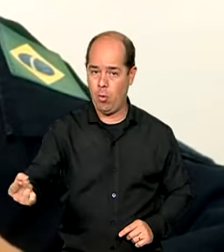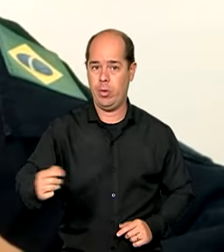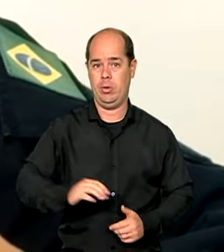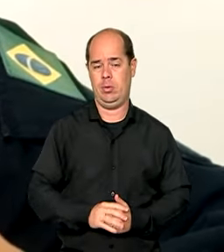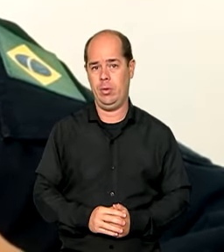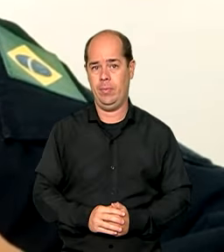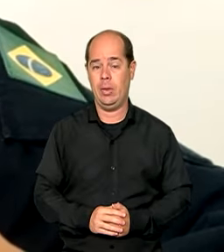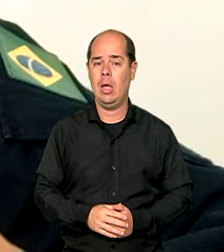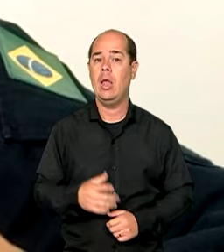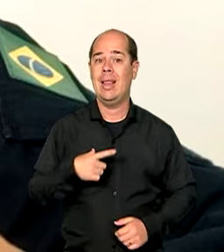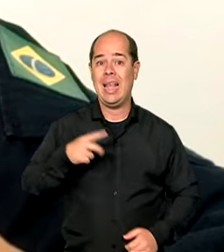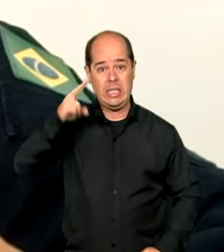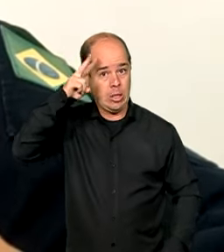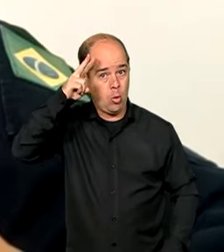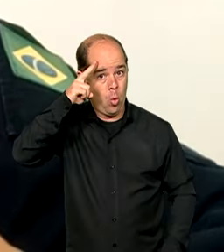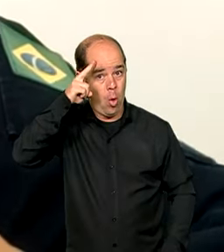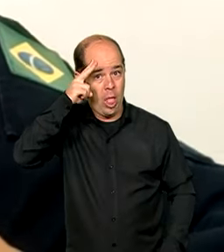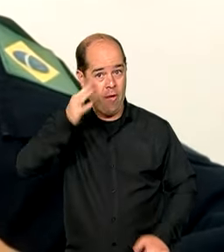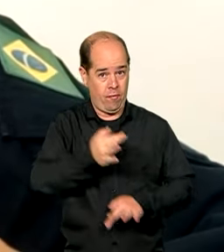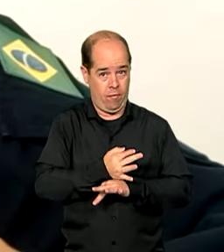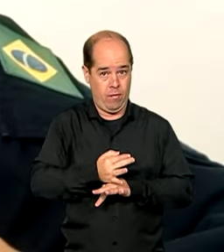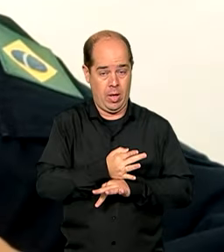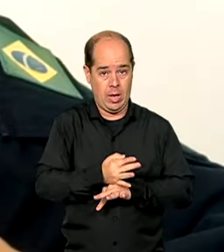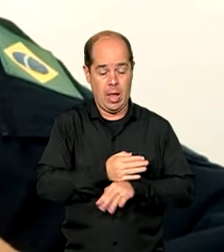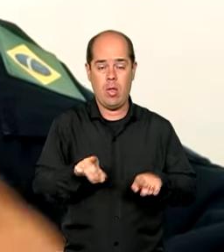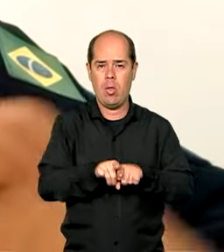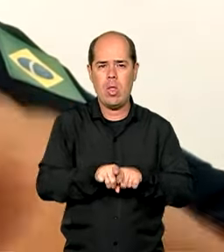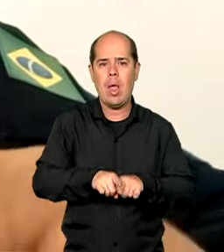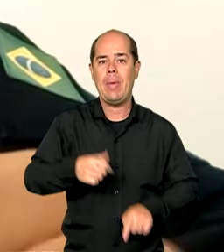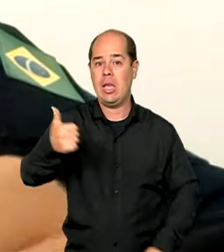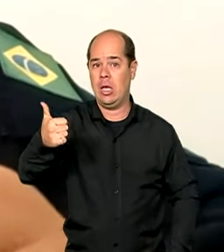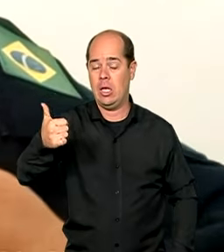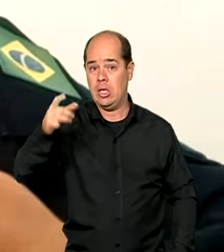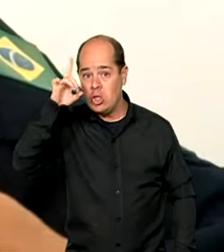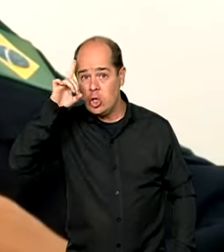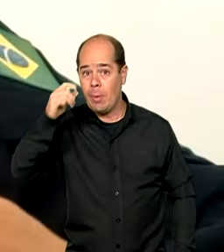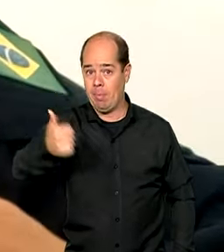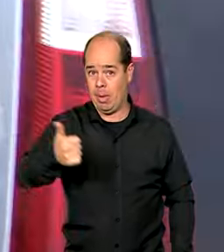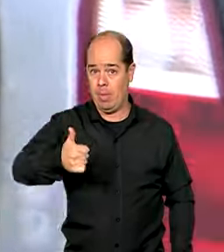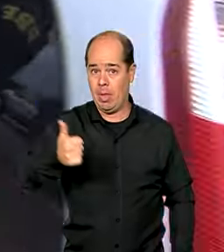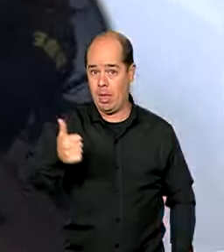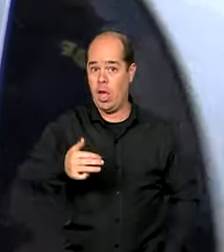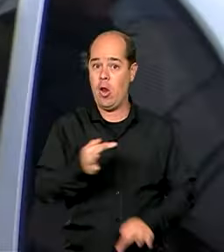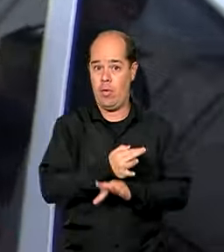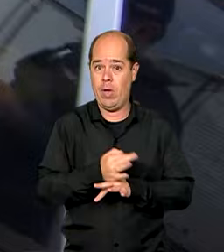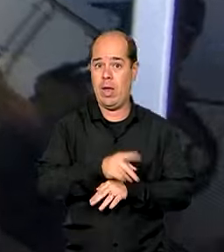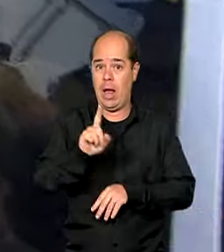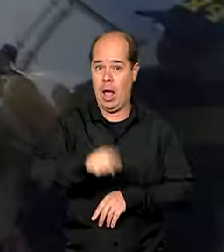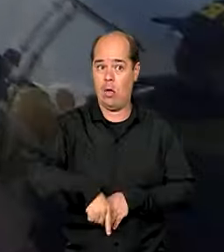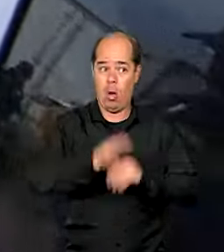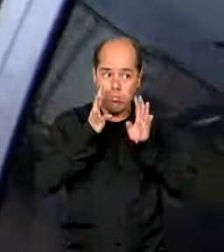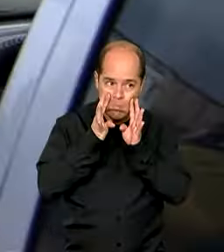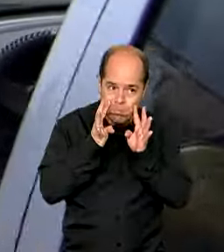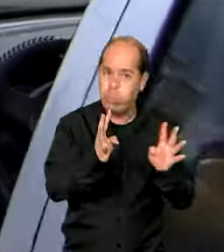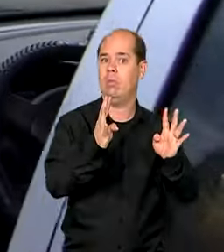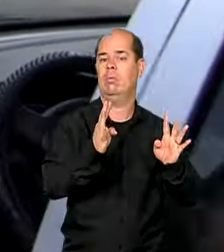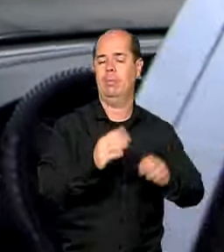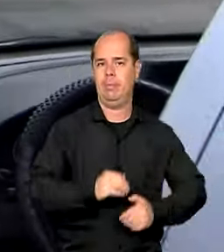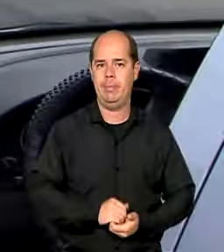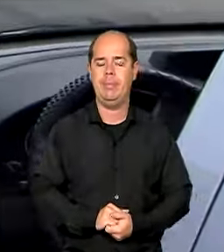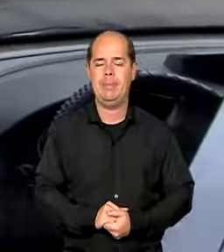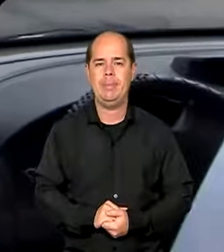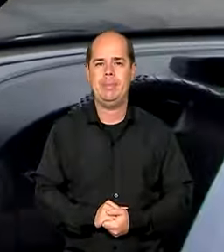feriado de segunda-feira e o feriado do dia 1º, a gente tem uma atenção ainda maior. A operação faz parte do programa